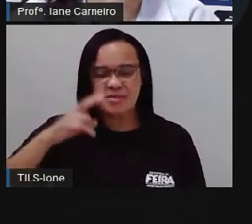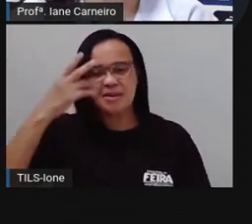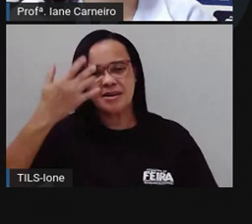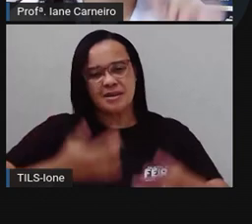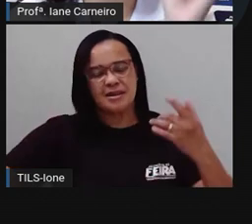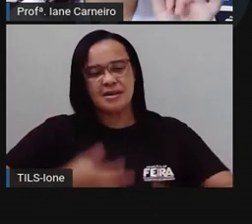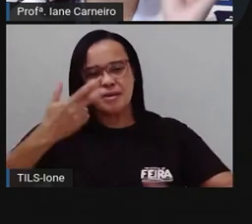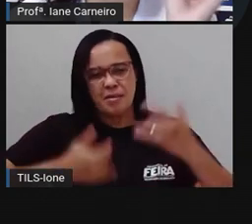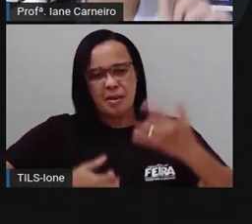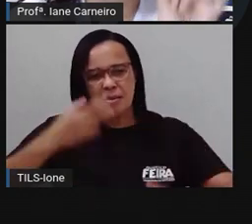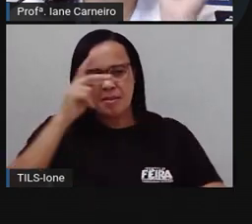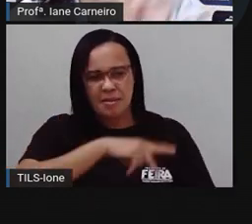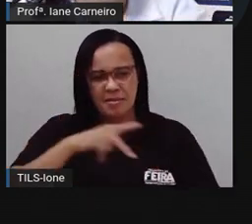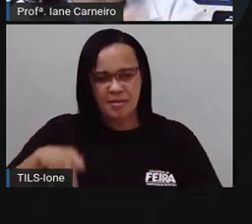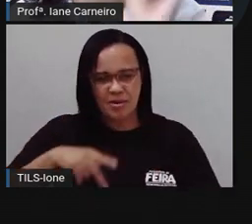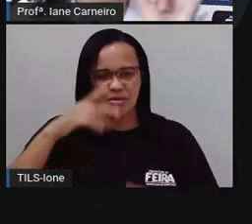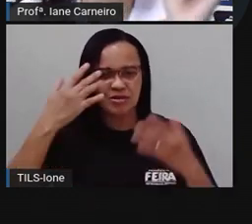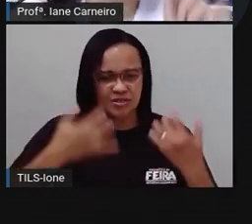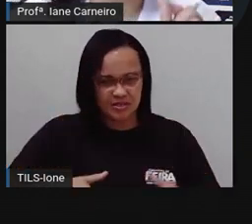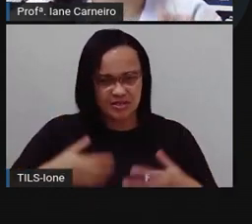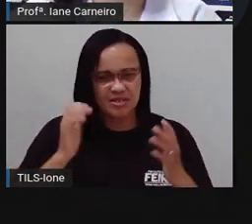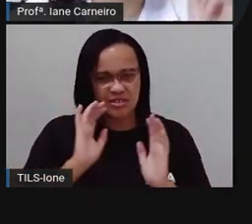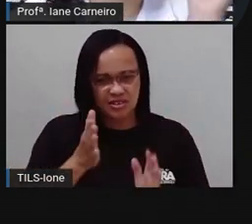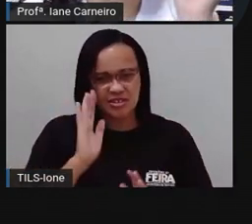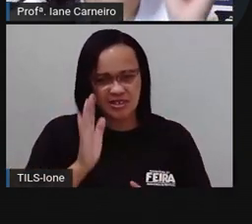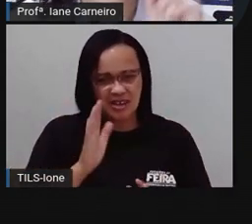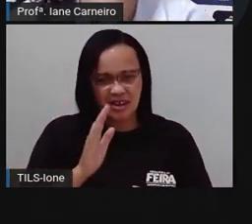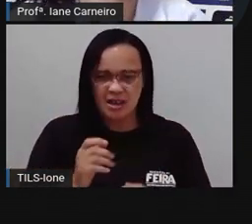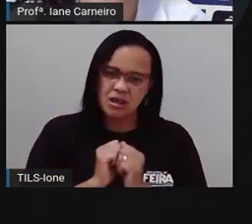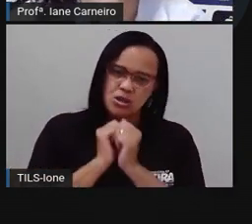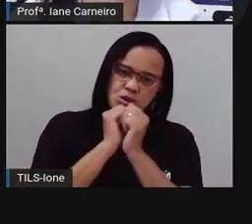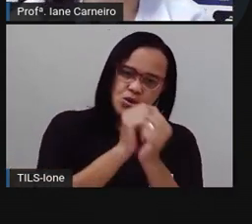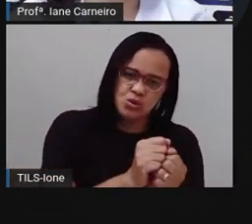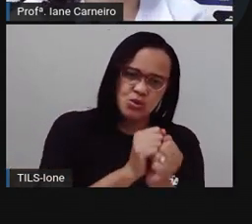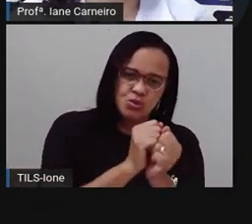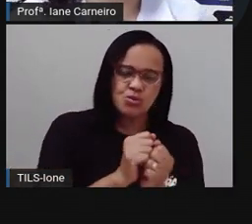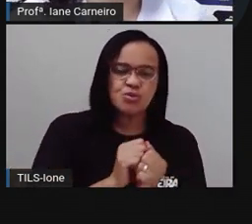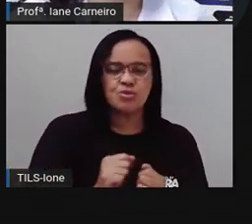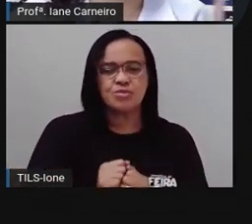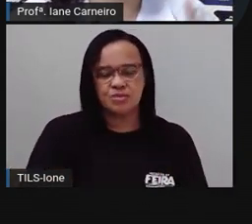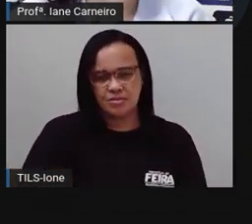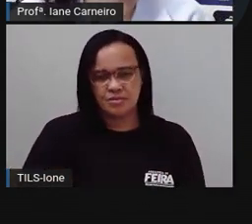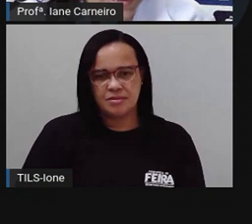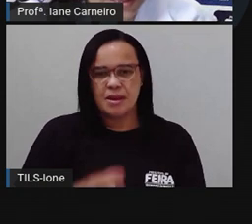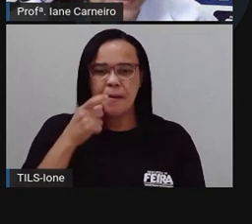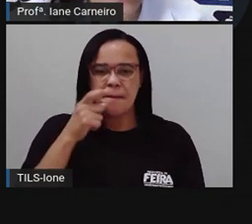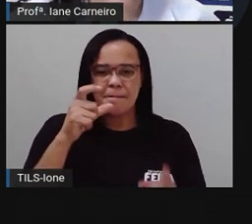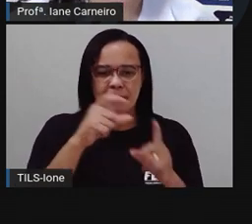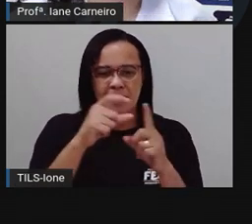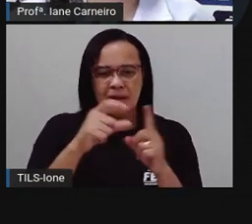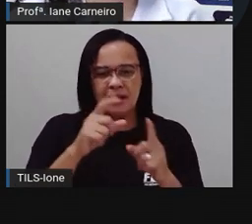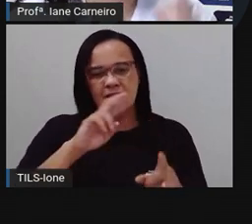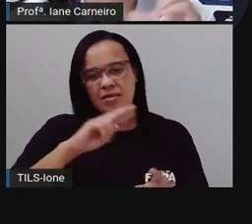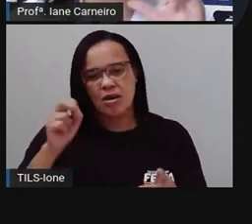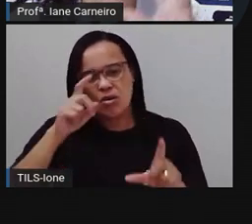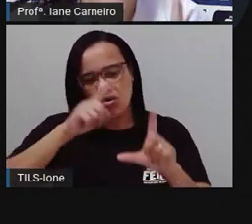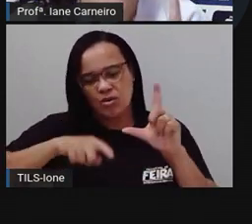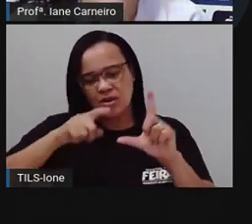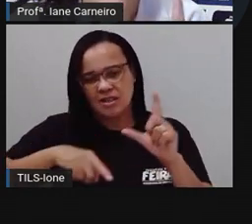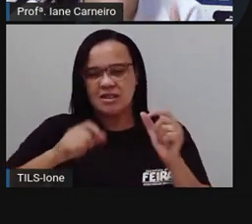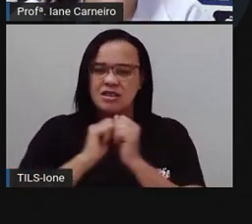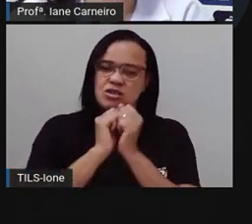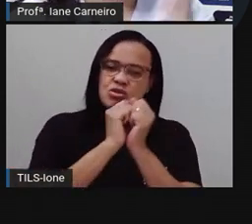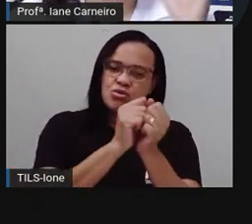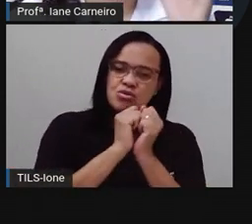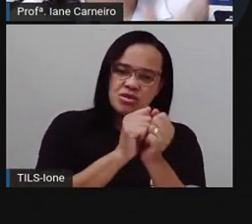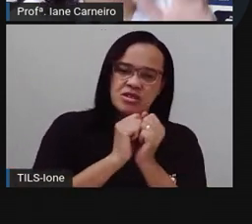B? Que tem o som do B junto com a letra E. Então, a gente tem que registrar as duas letrinhas pra fazer o som do B,